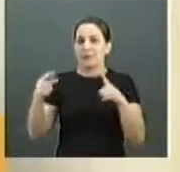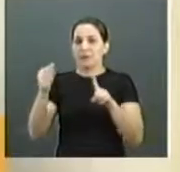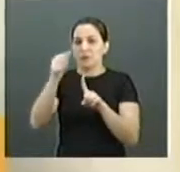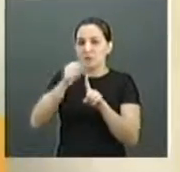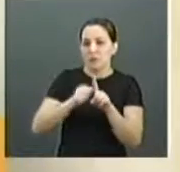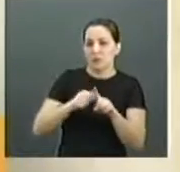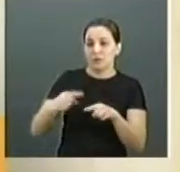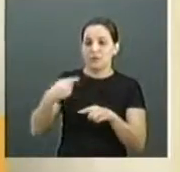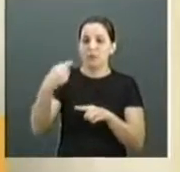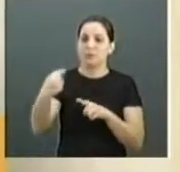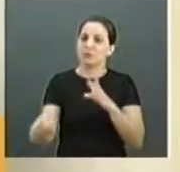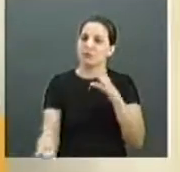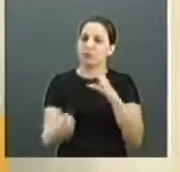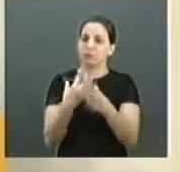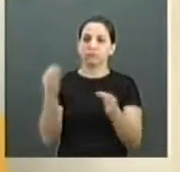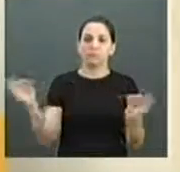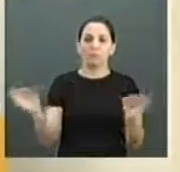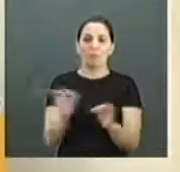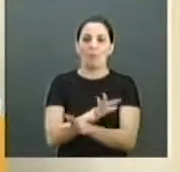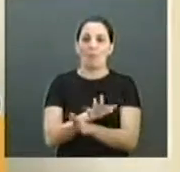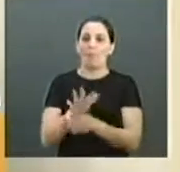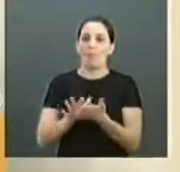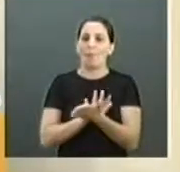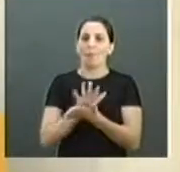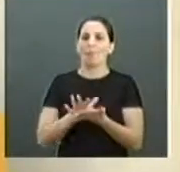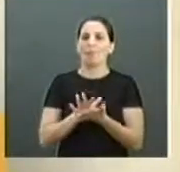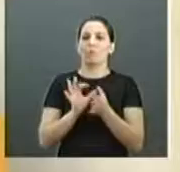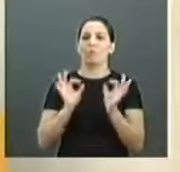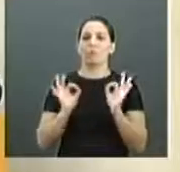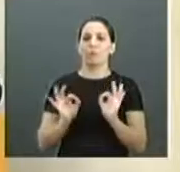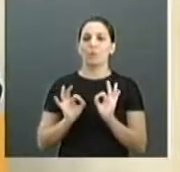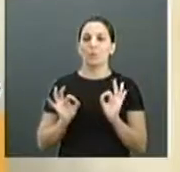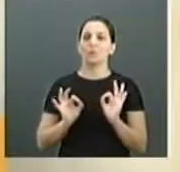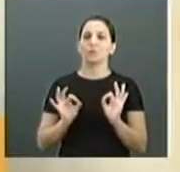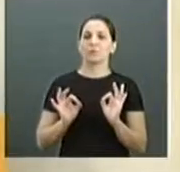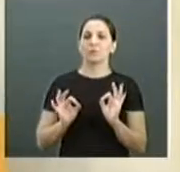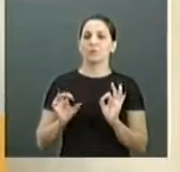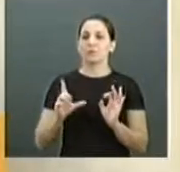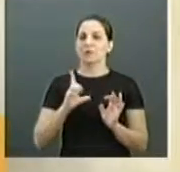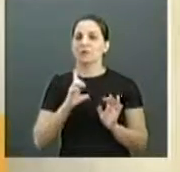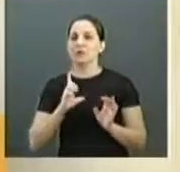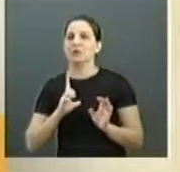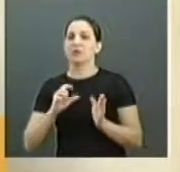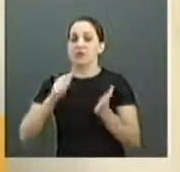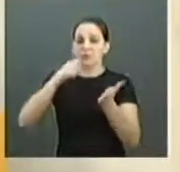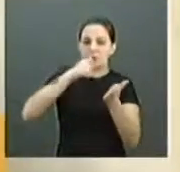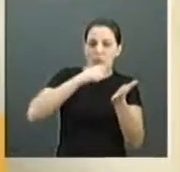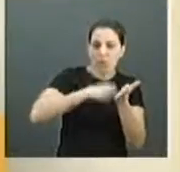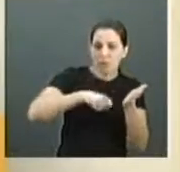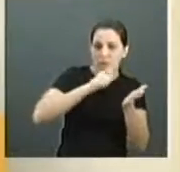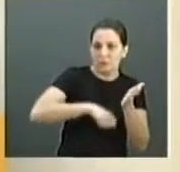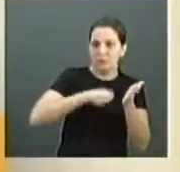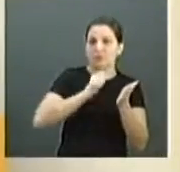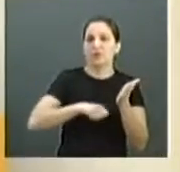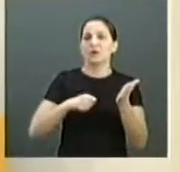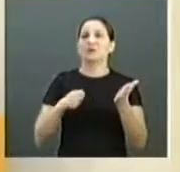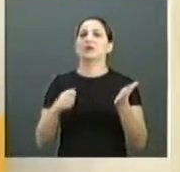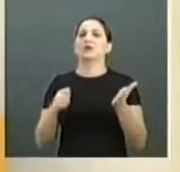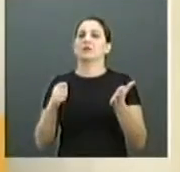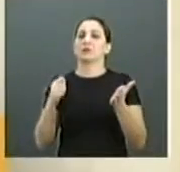aconteceu. Então, a resposta que a gente tem é sempre no gerúndio. contratando, estão fazendo, estão